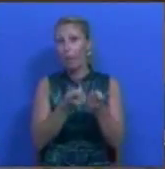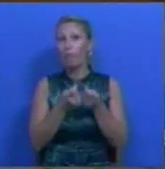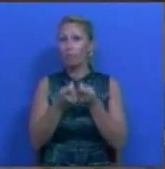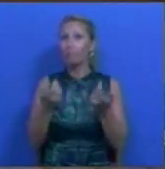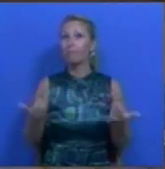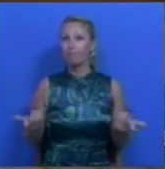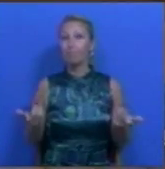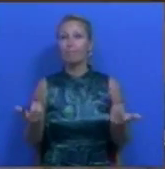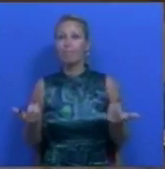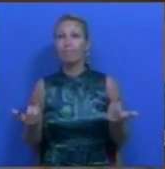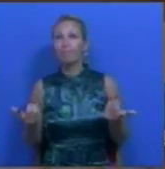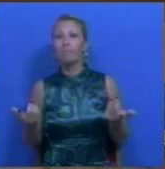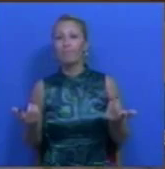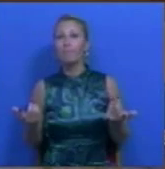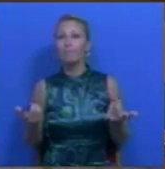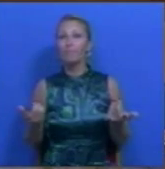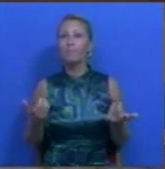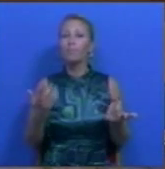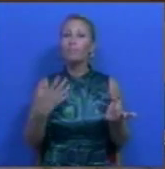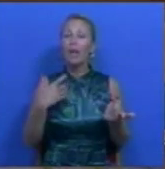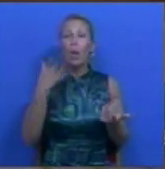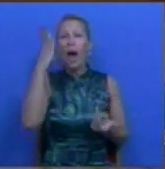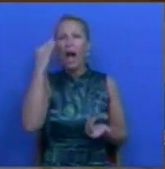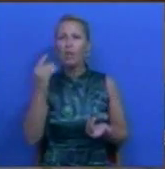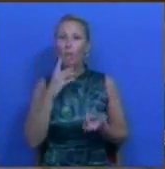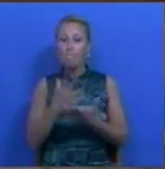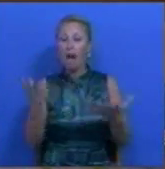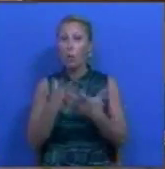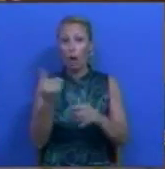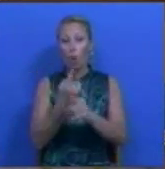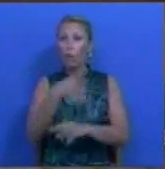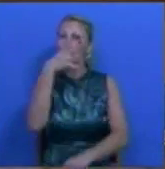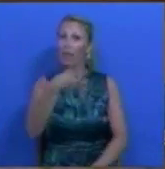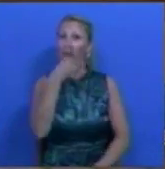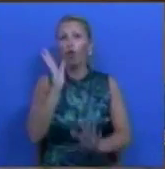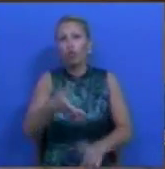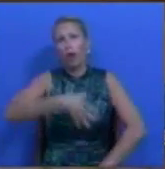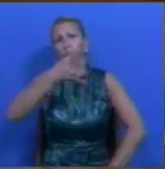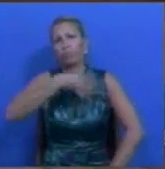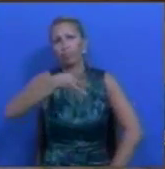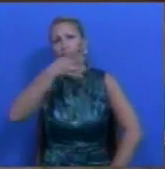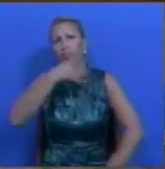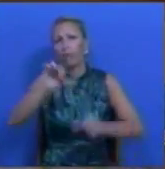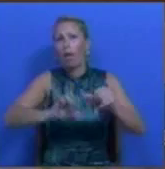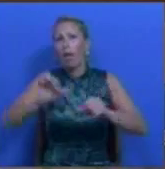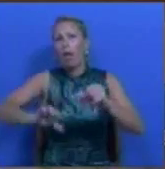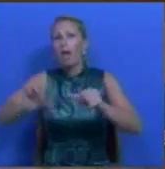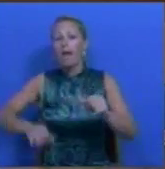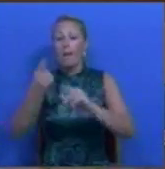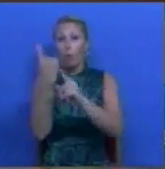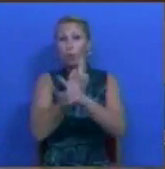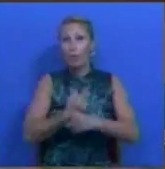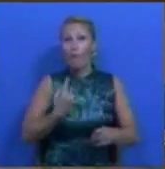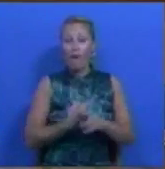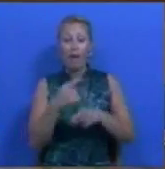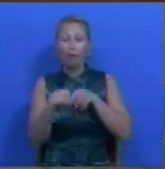dizer que eu creio que a maior parte dos argumentos já foram aqui explanados pelos diferentes deputados que intervieram em